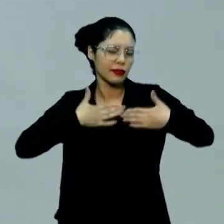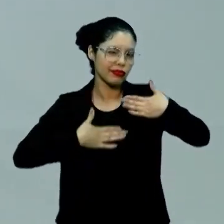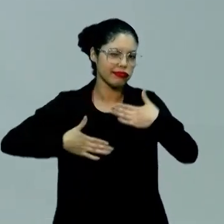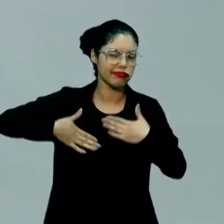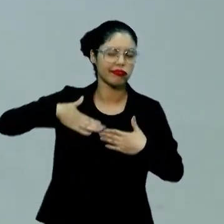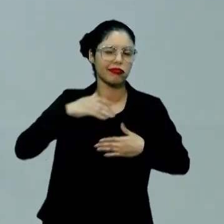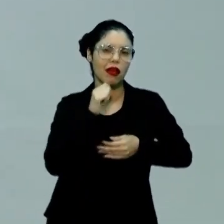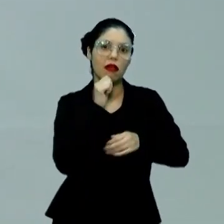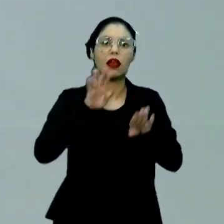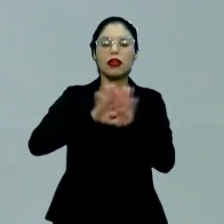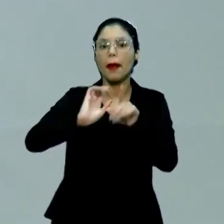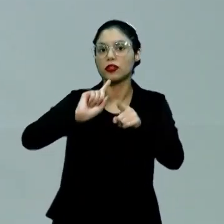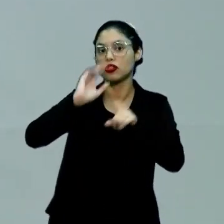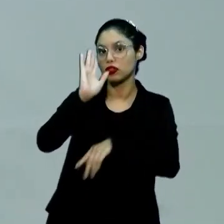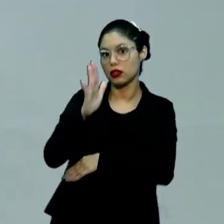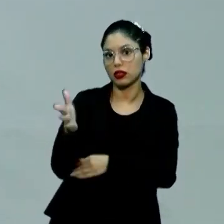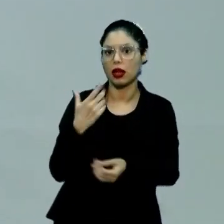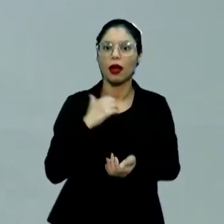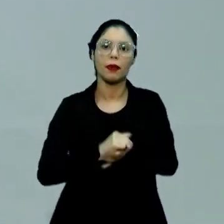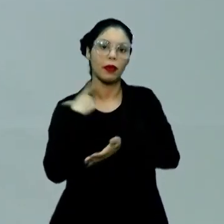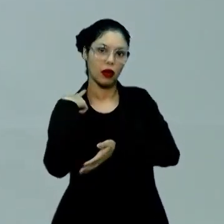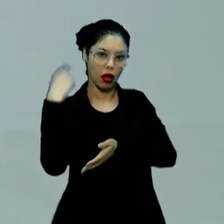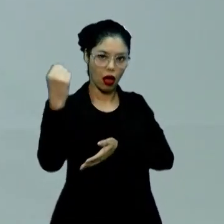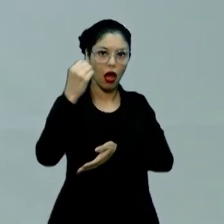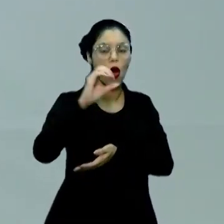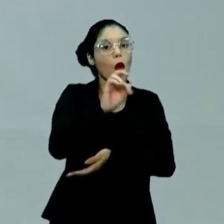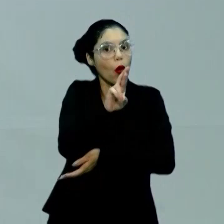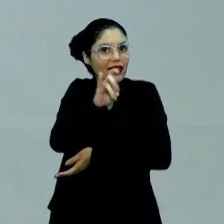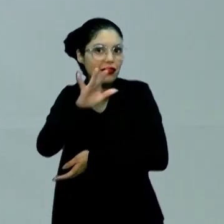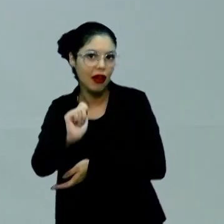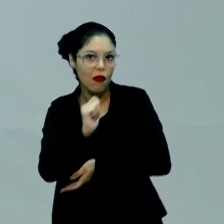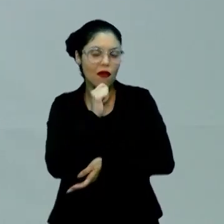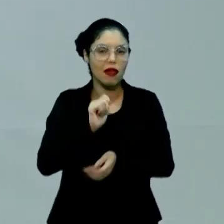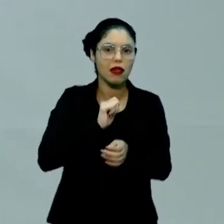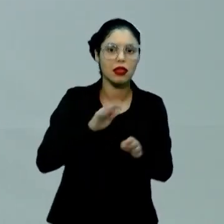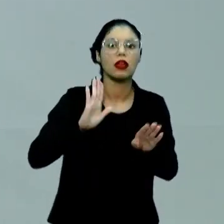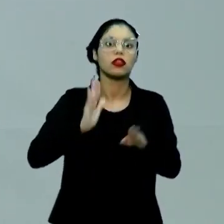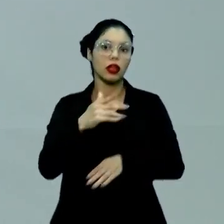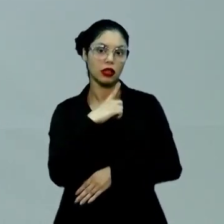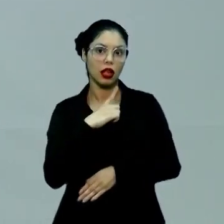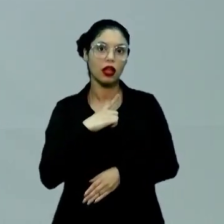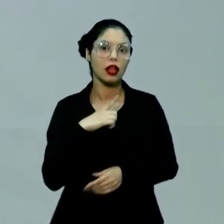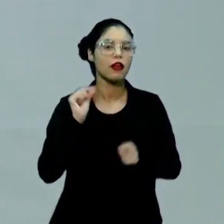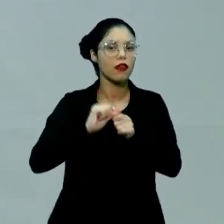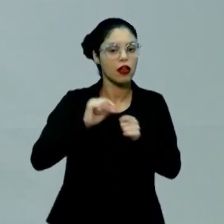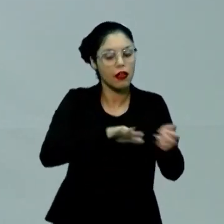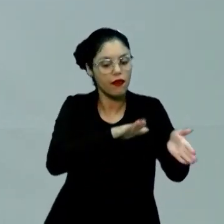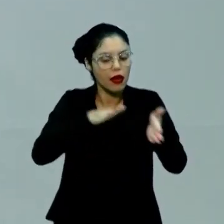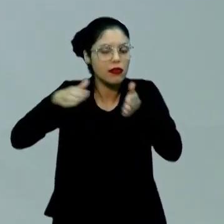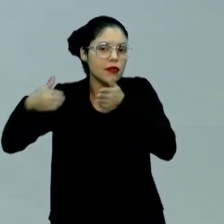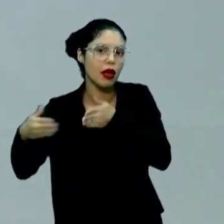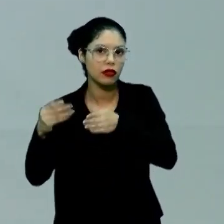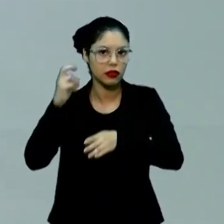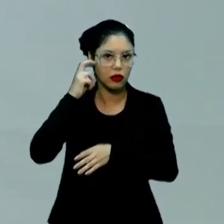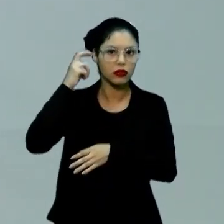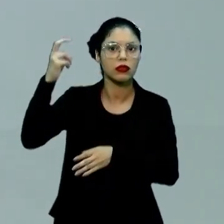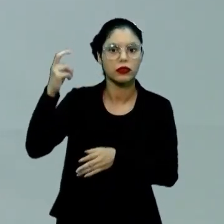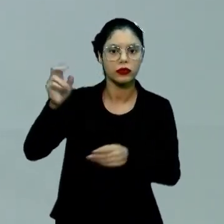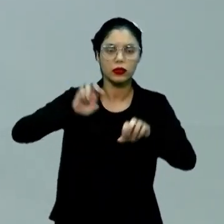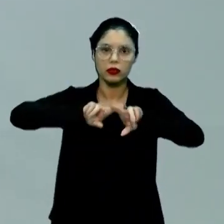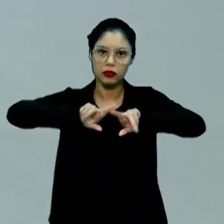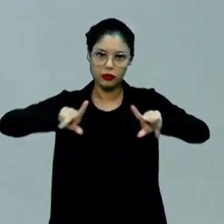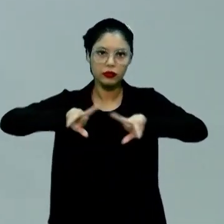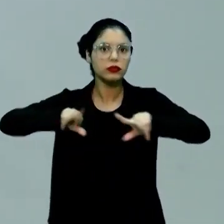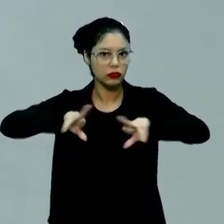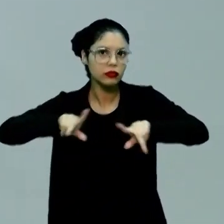-molente, mas quando a gente já vai para um aspecto oriental, a gente tem uma coisa um pouco mais contida, porque faz parte da cultura deles, são culturas diferentes.